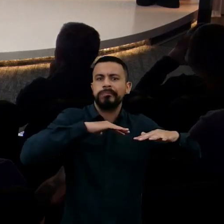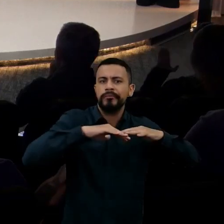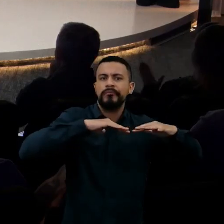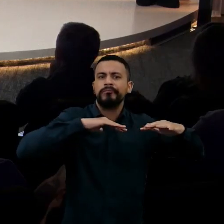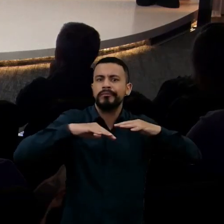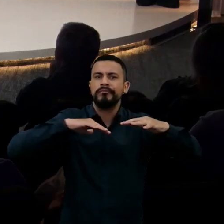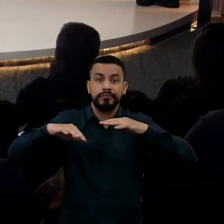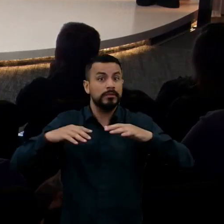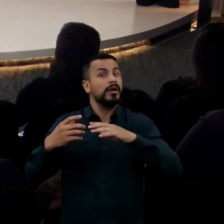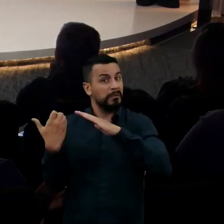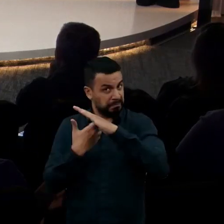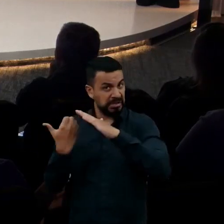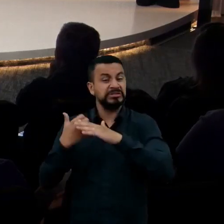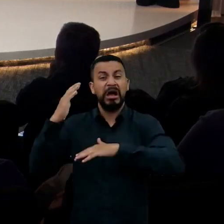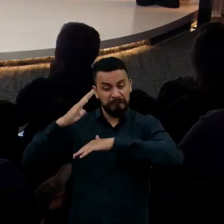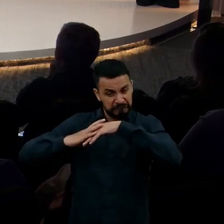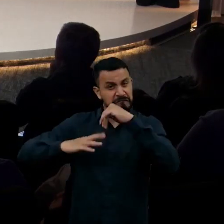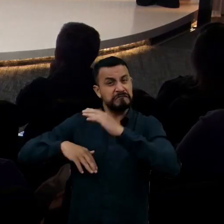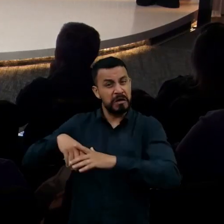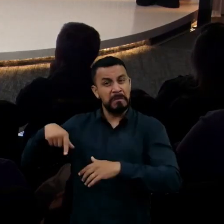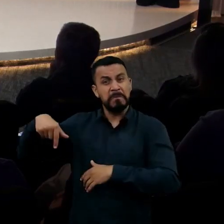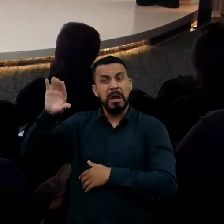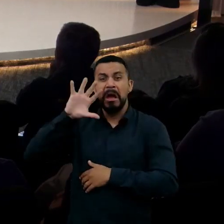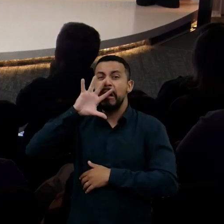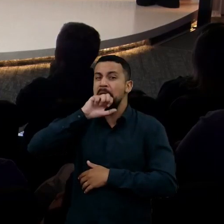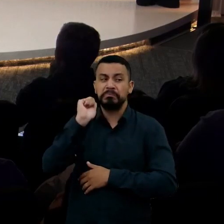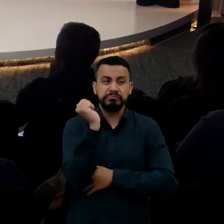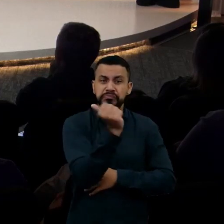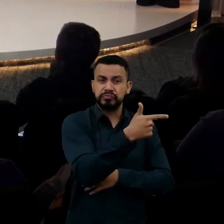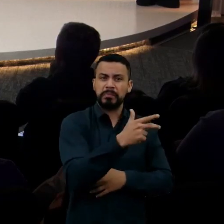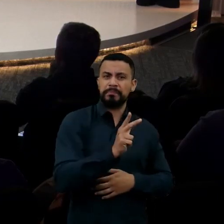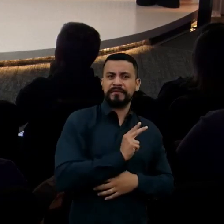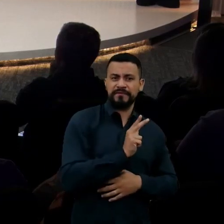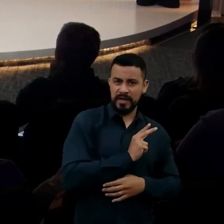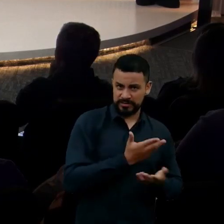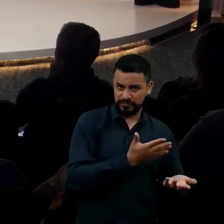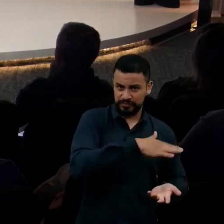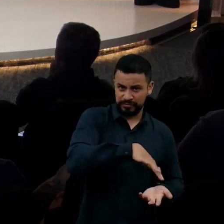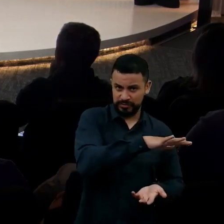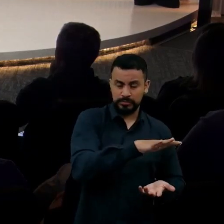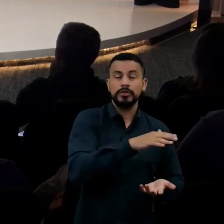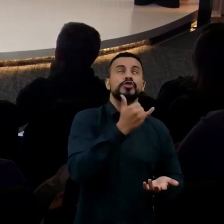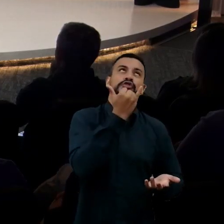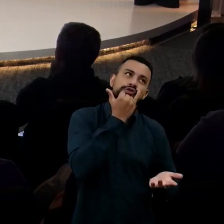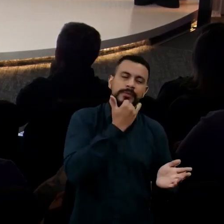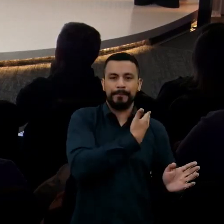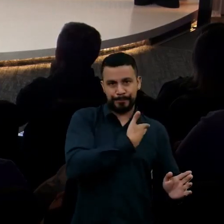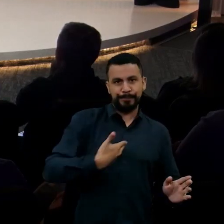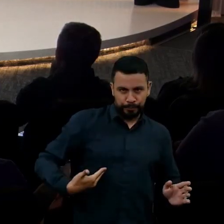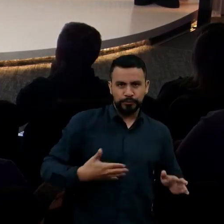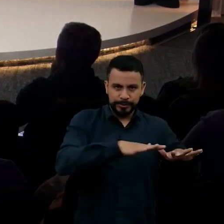boas para fazer isso, muitas vezes, mais rápido do que o setor privado, bem, setor público, perdão. Então,